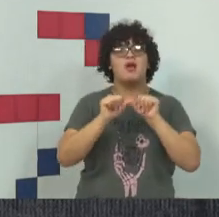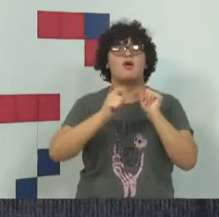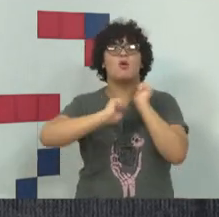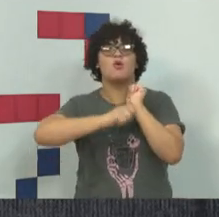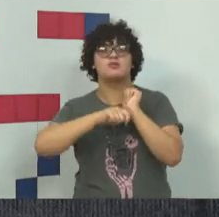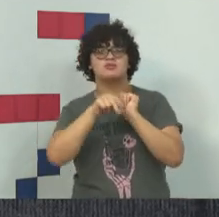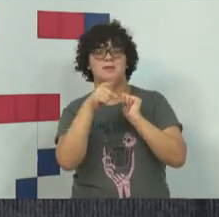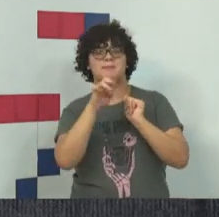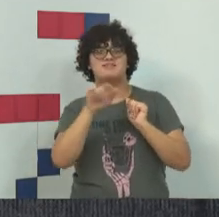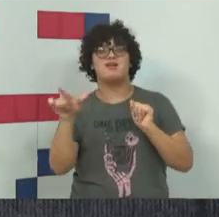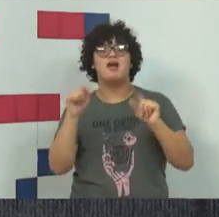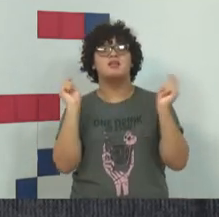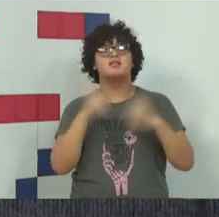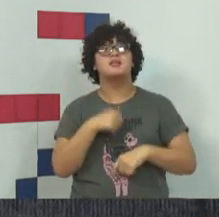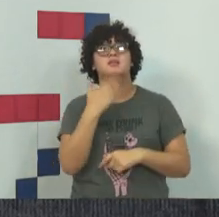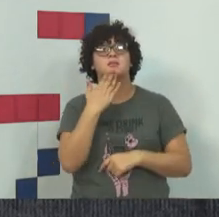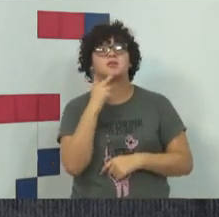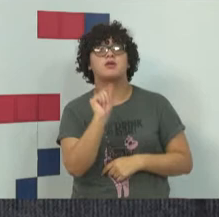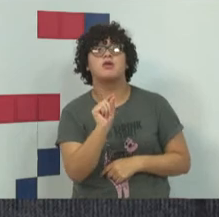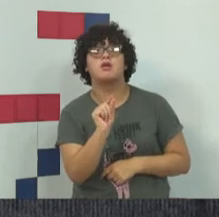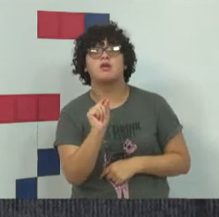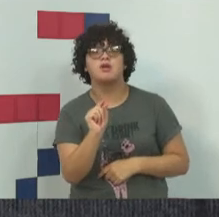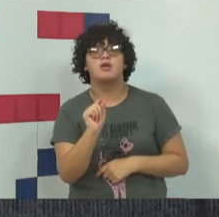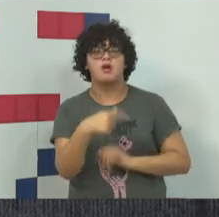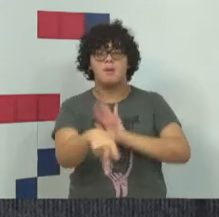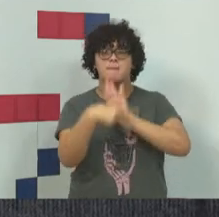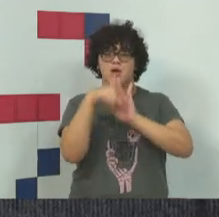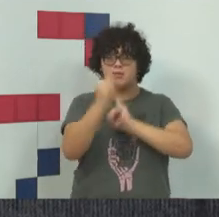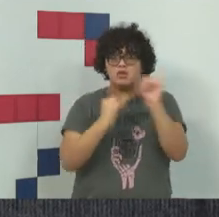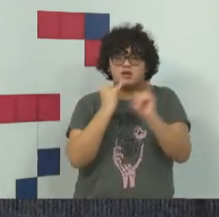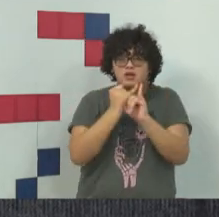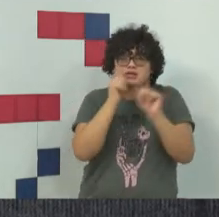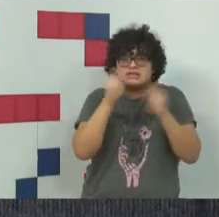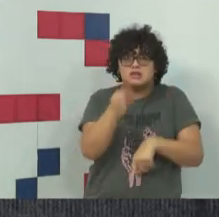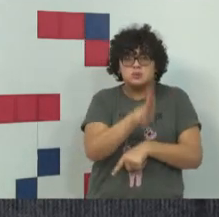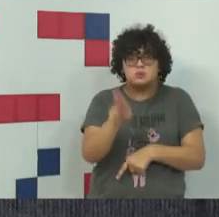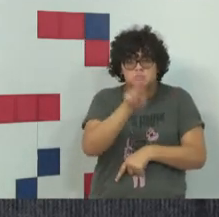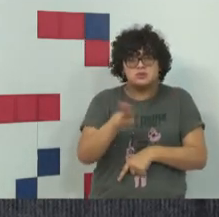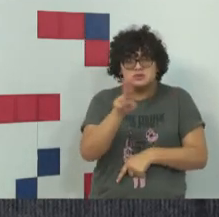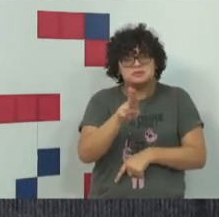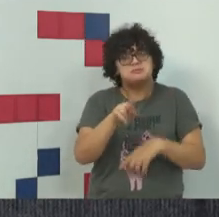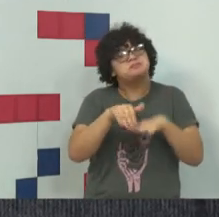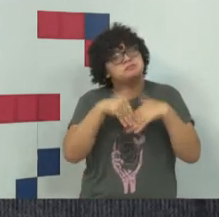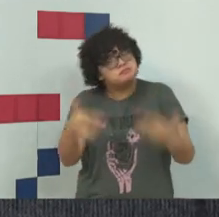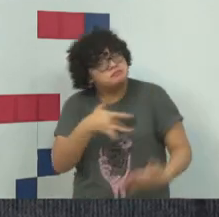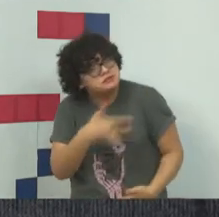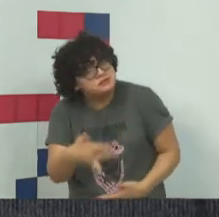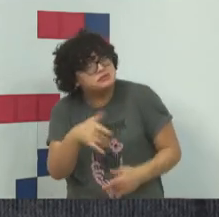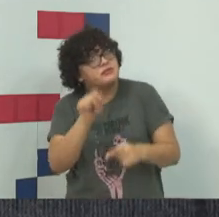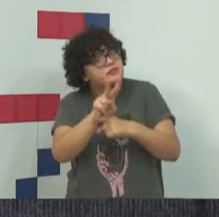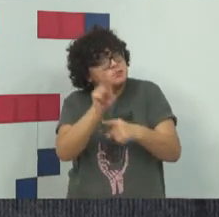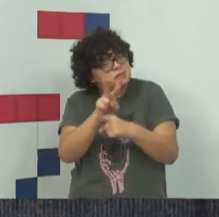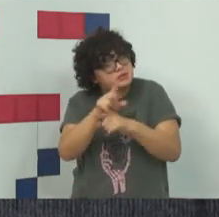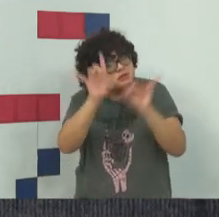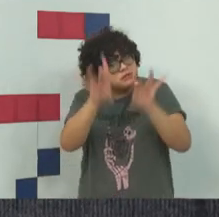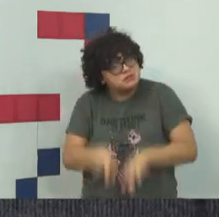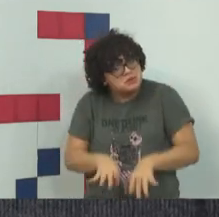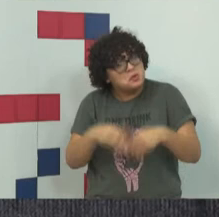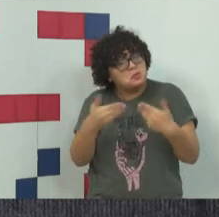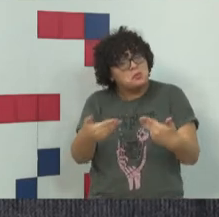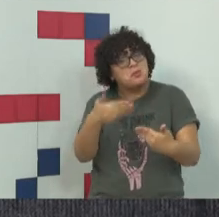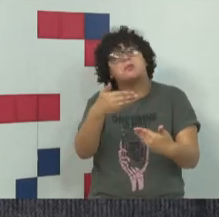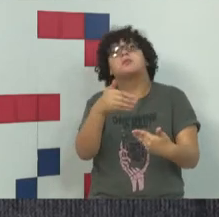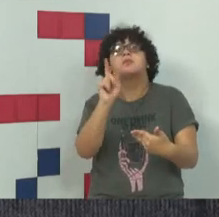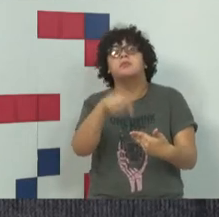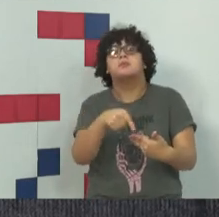informático. Mas o fato é que a própria internet, o uso dela, merece proteção específica. Daí o destaque de um